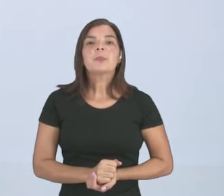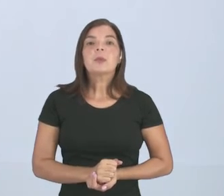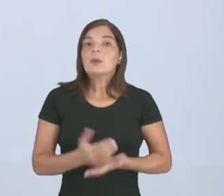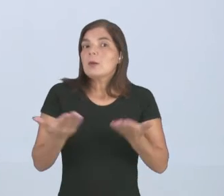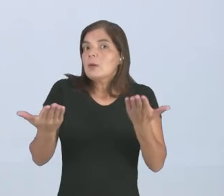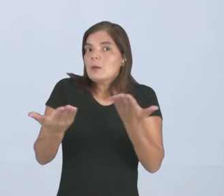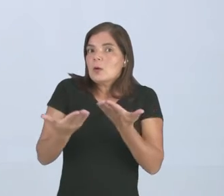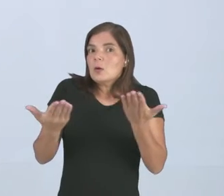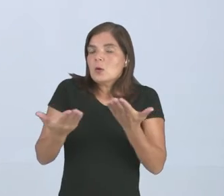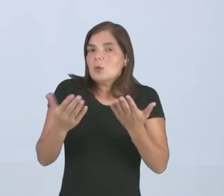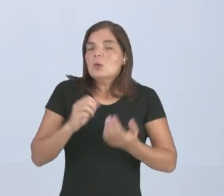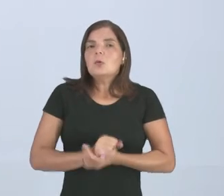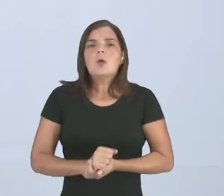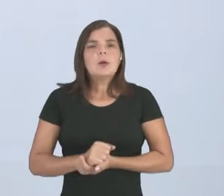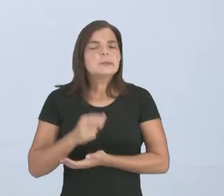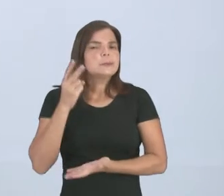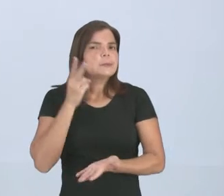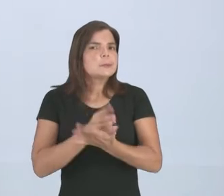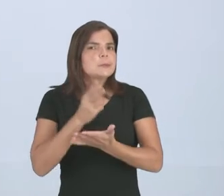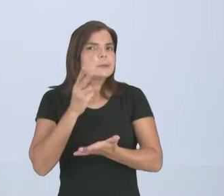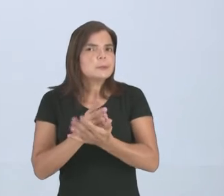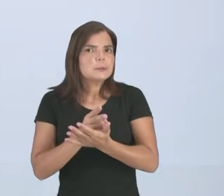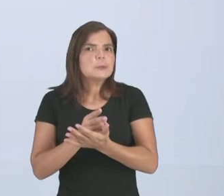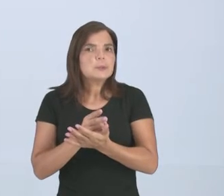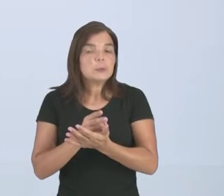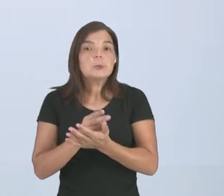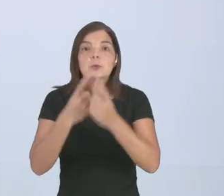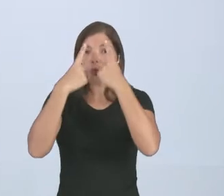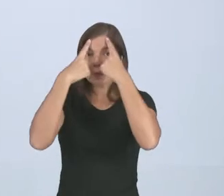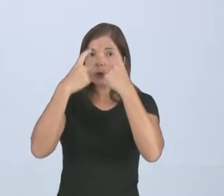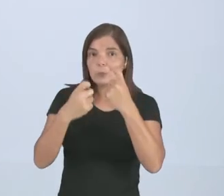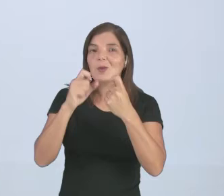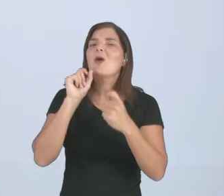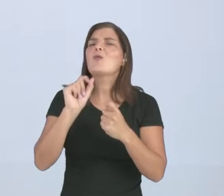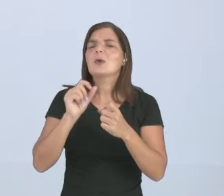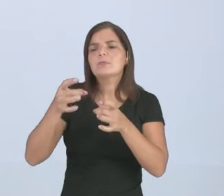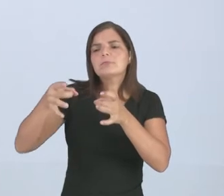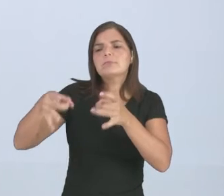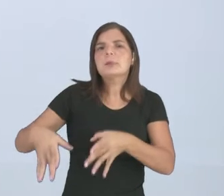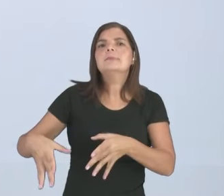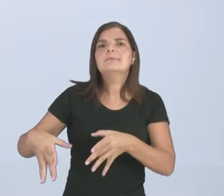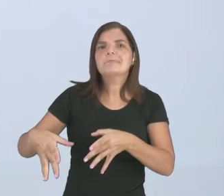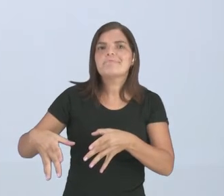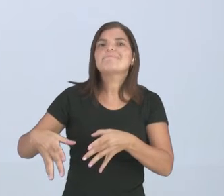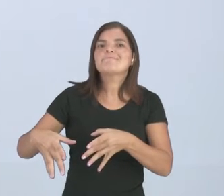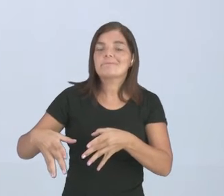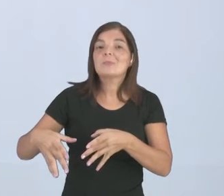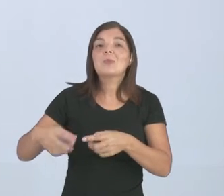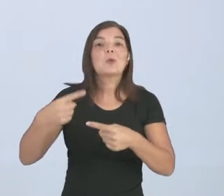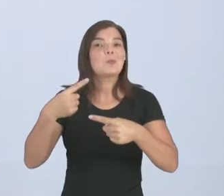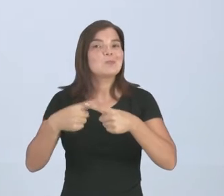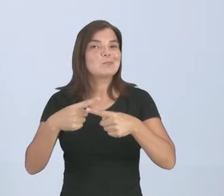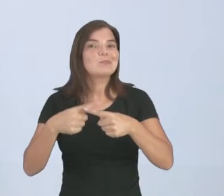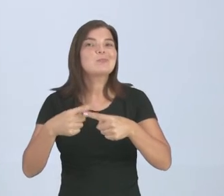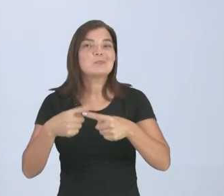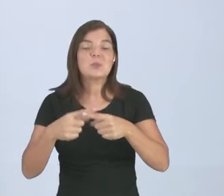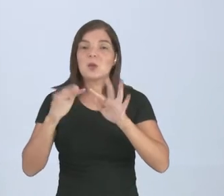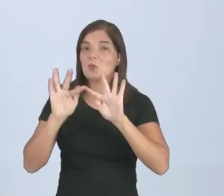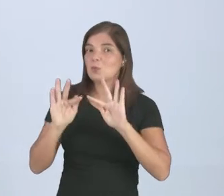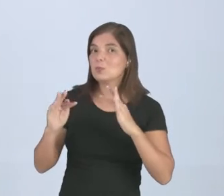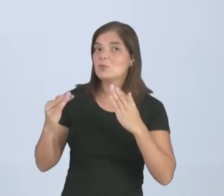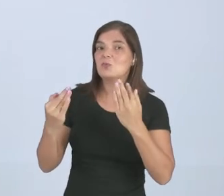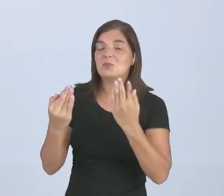E aí, o mais frequente que a gente vai ter de violência é o abandono, né? Justamente porque os